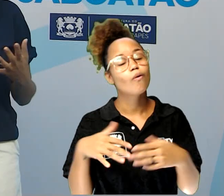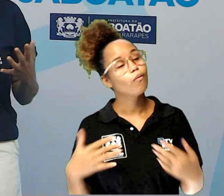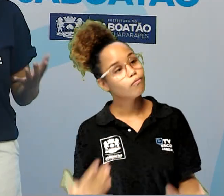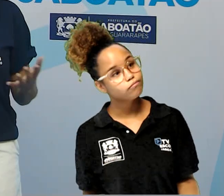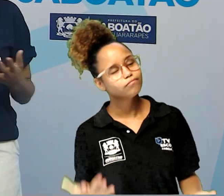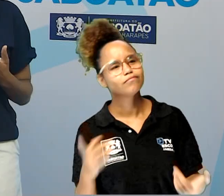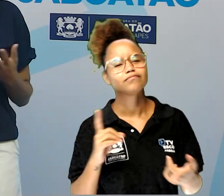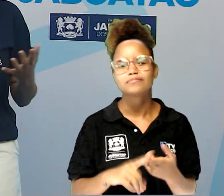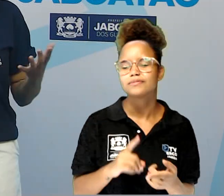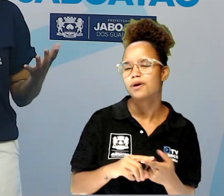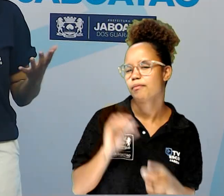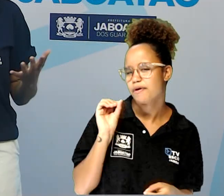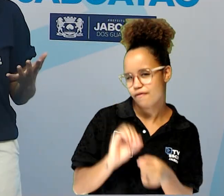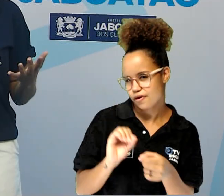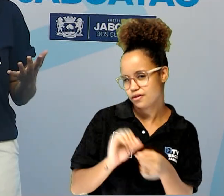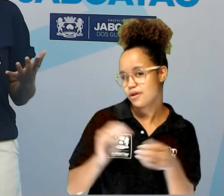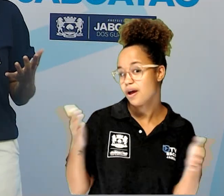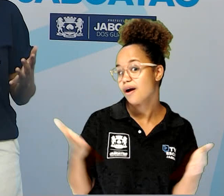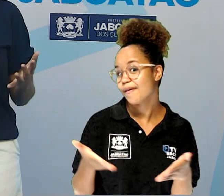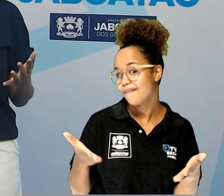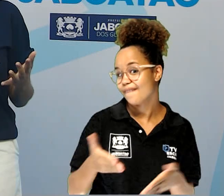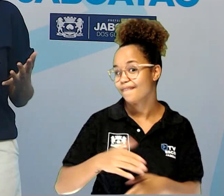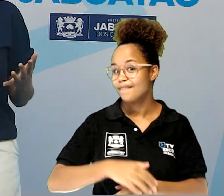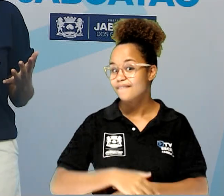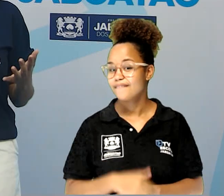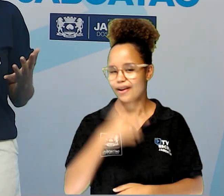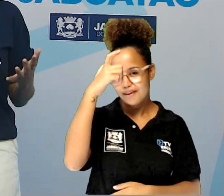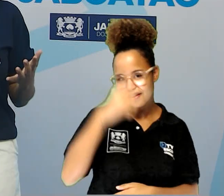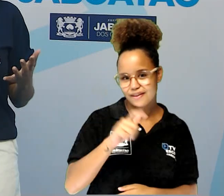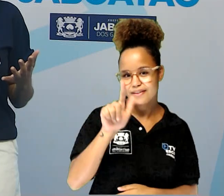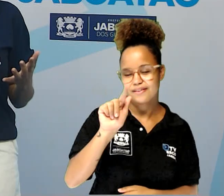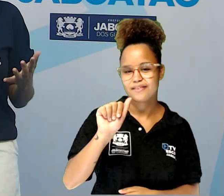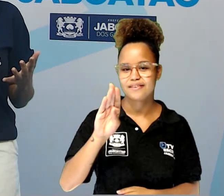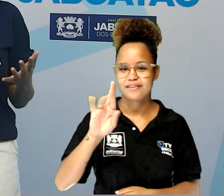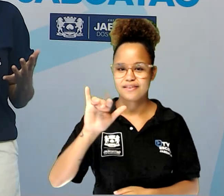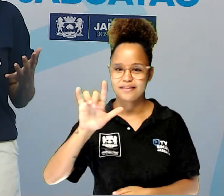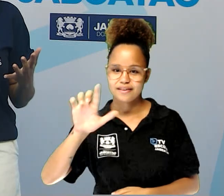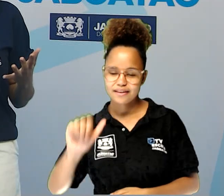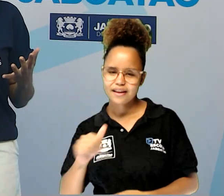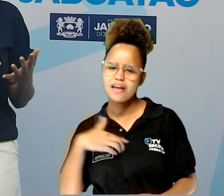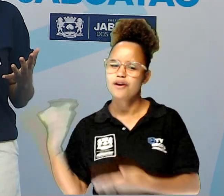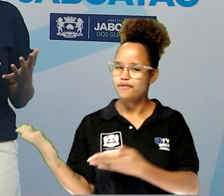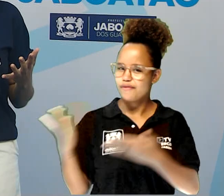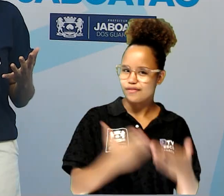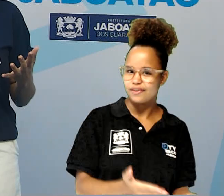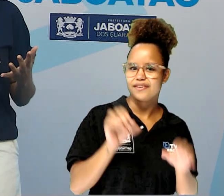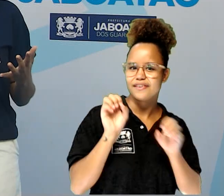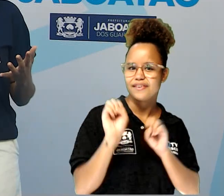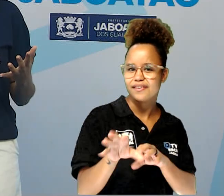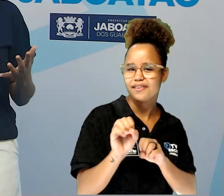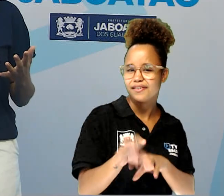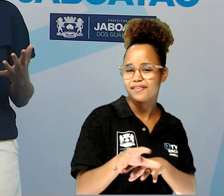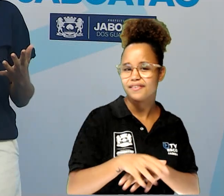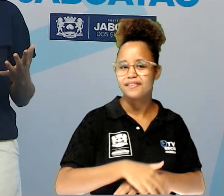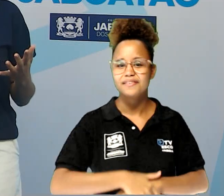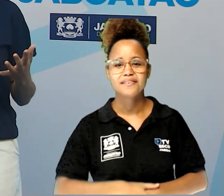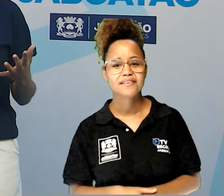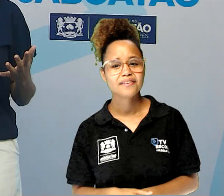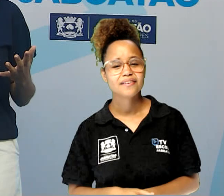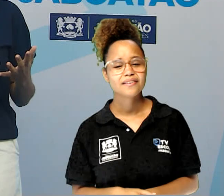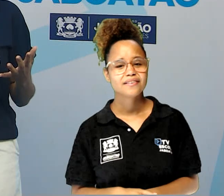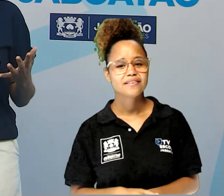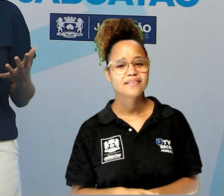improvisar aqui agora. Eu sou Gabriela, eu vim ensinar, vim